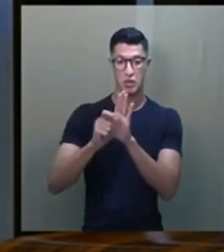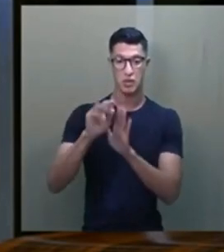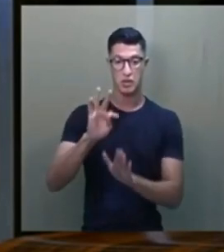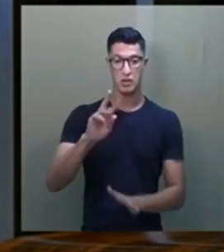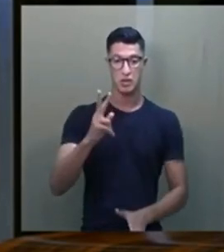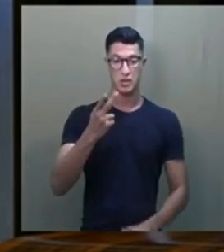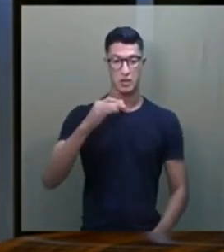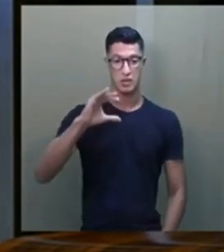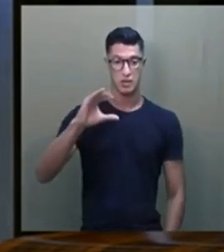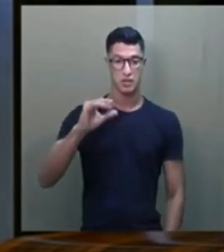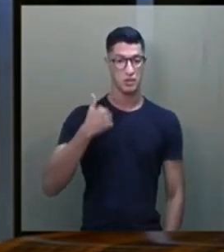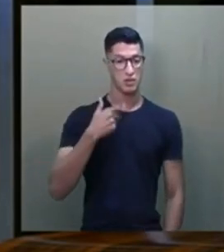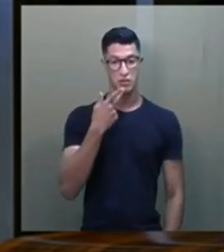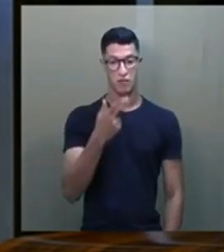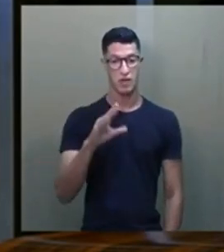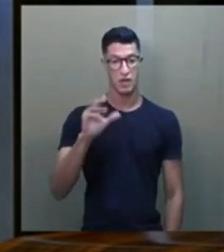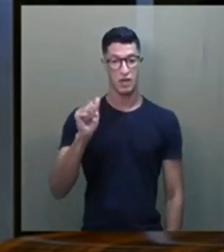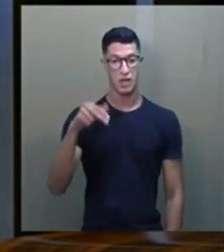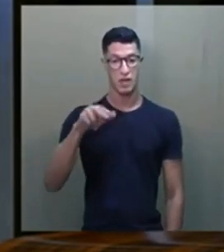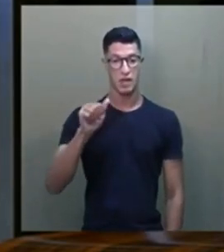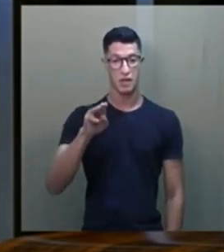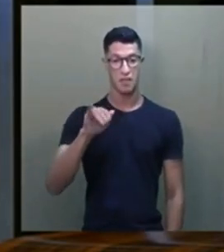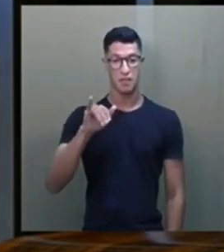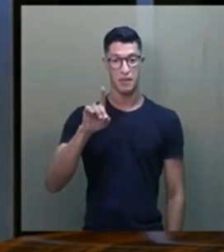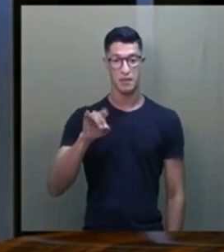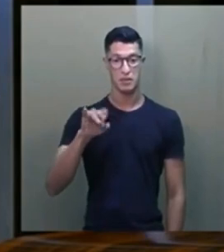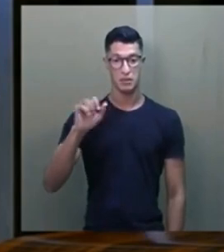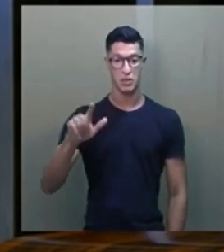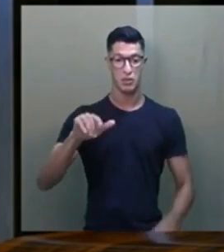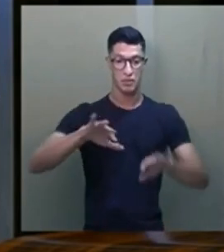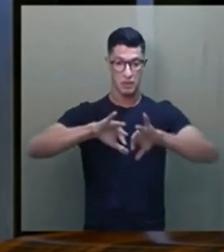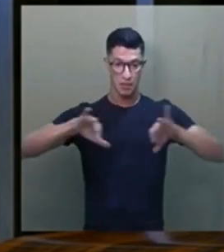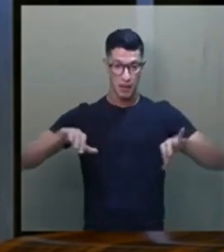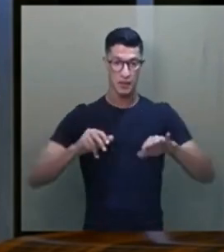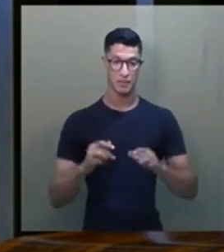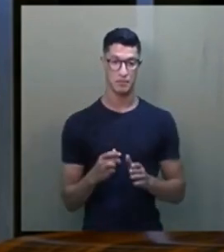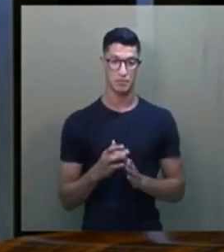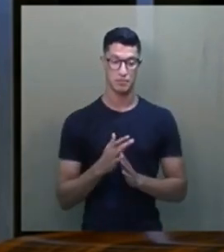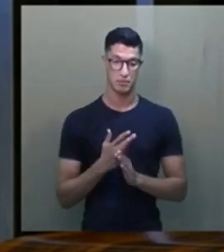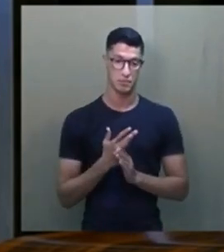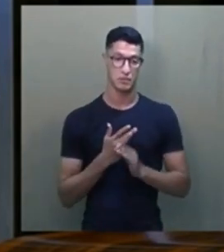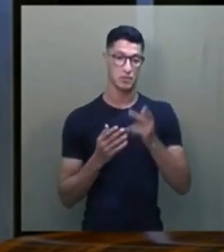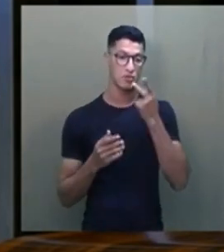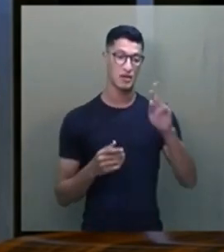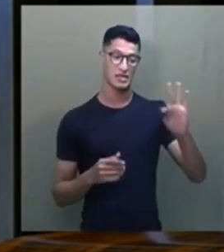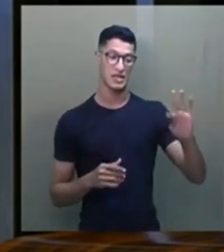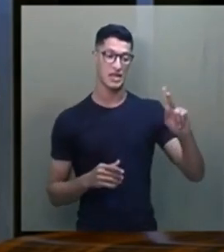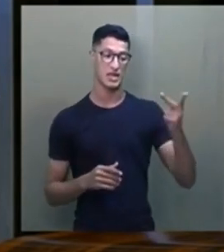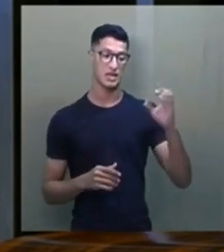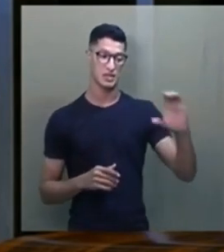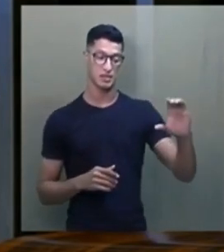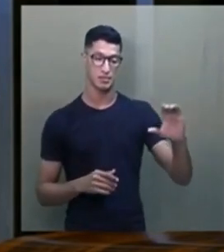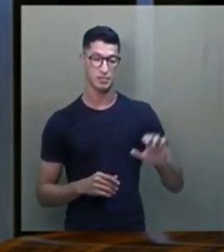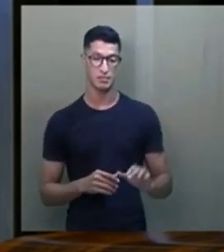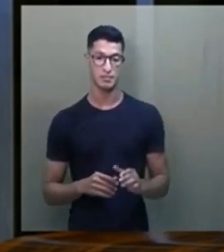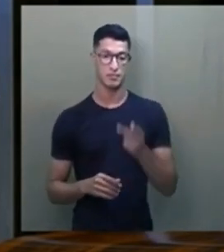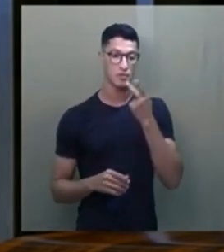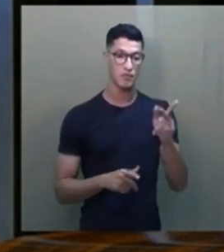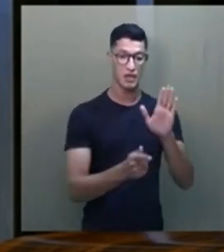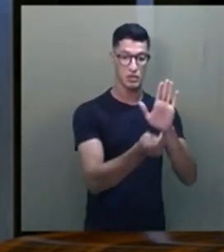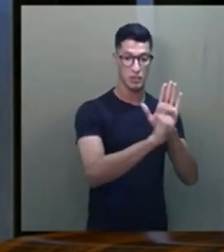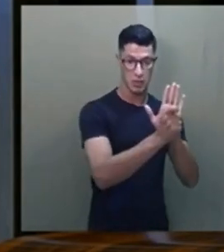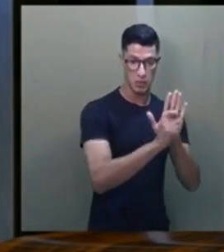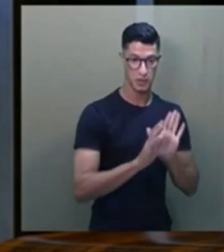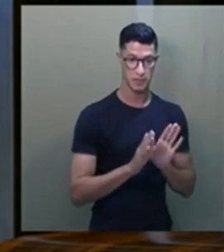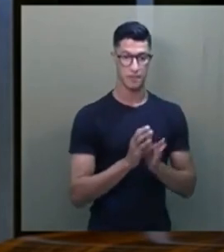THC. Eu não estou falando de cannabidiol, gente. Vamos separar o discurso aqui. Estou falando de THC. Estou falando de maconha.